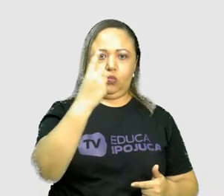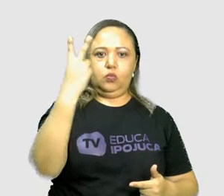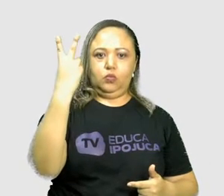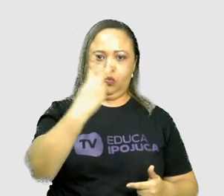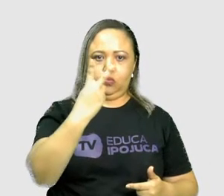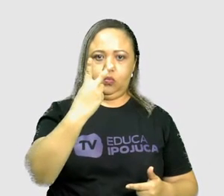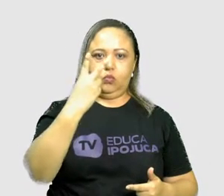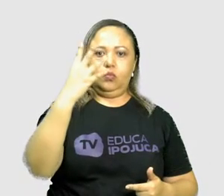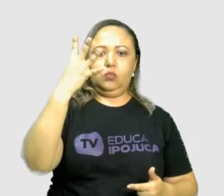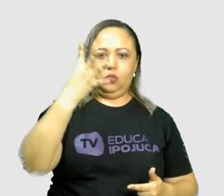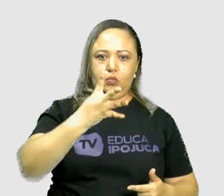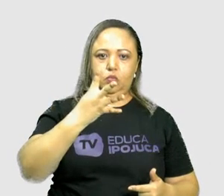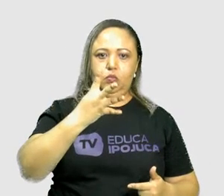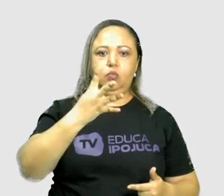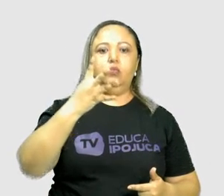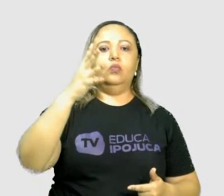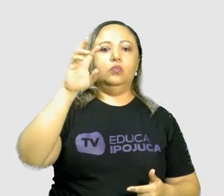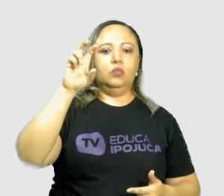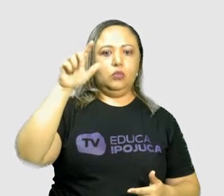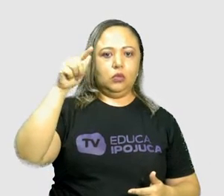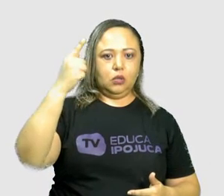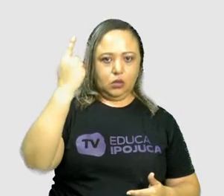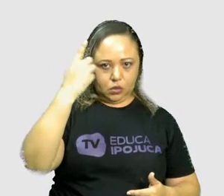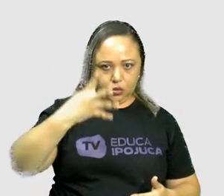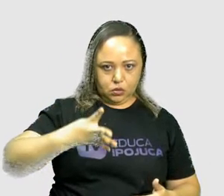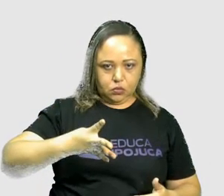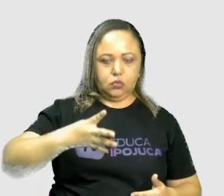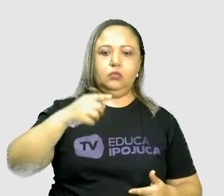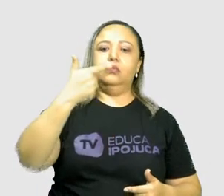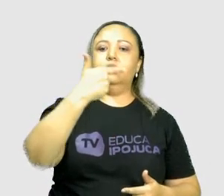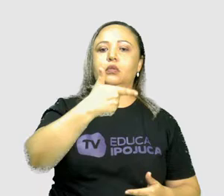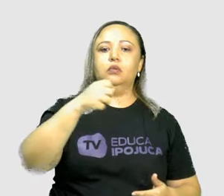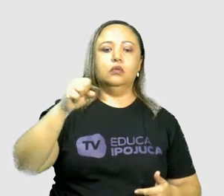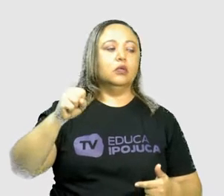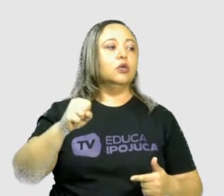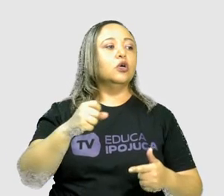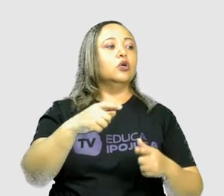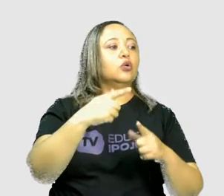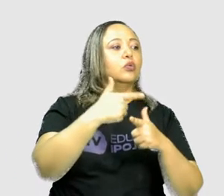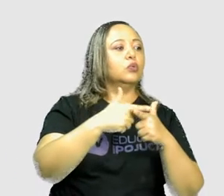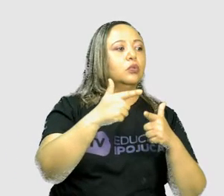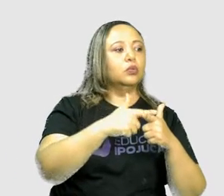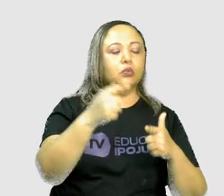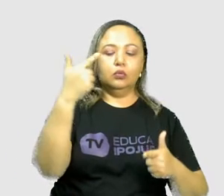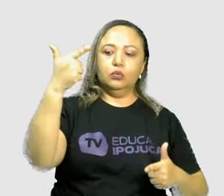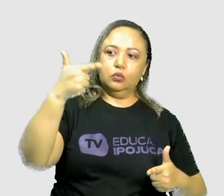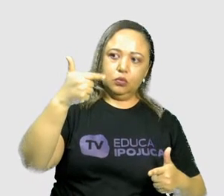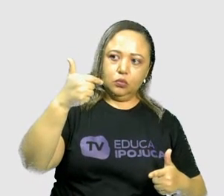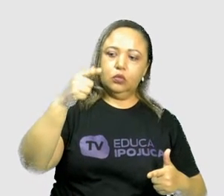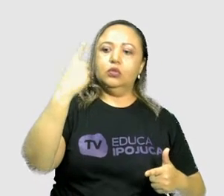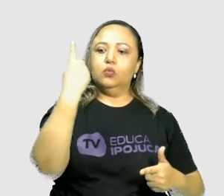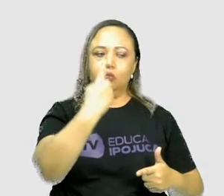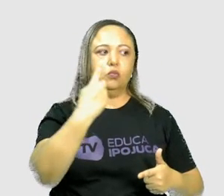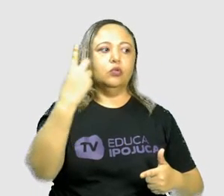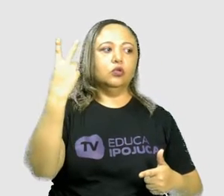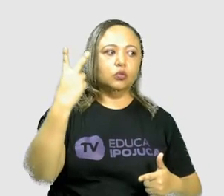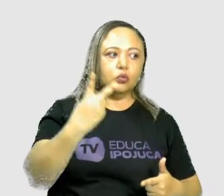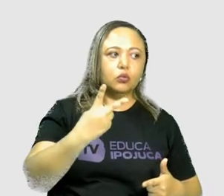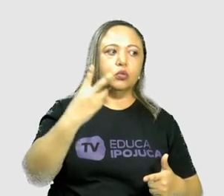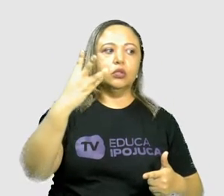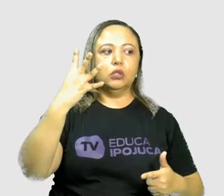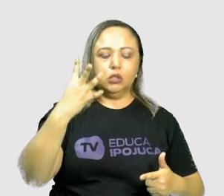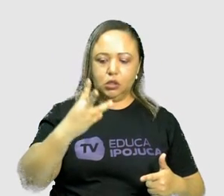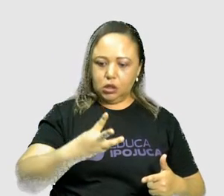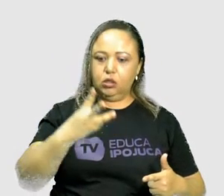2, 4, 7, 14 e 28. Já os divisores de 12 são 1, 2, 3,